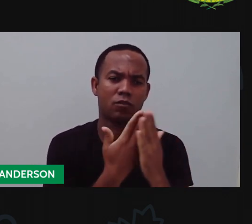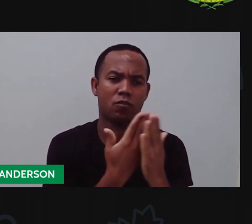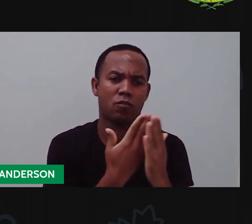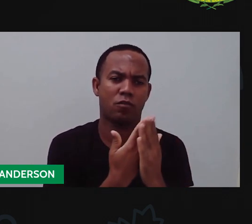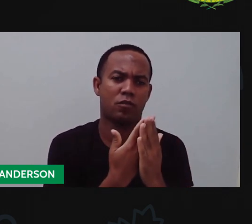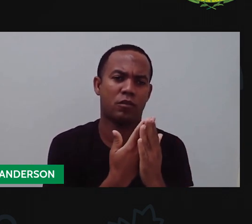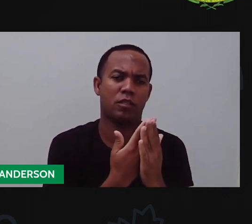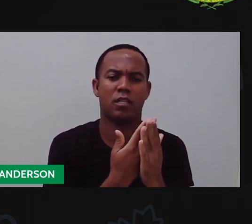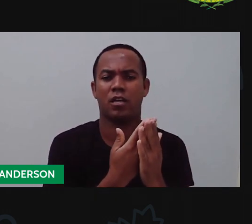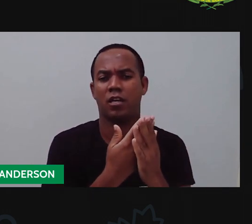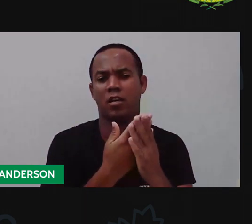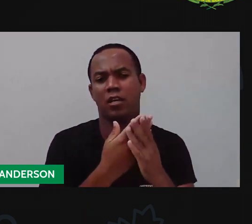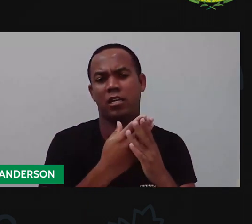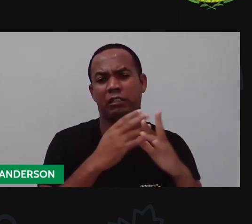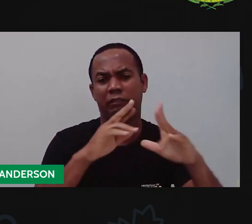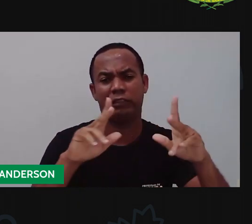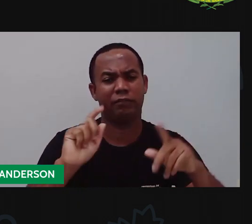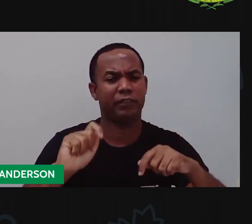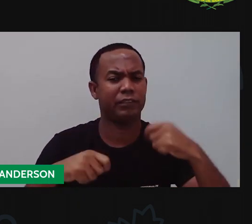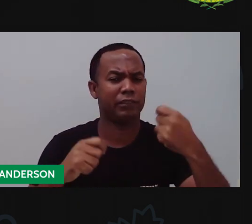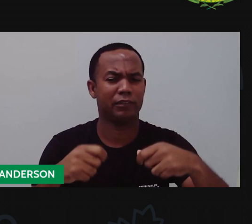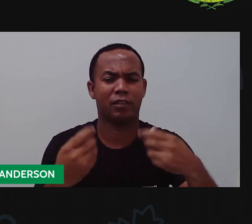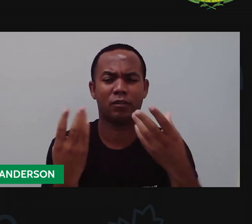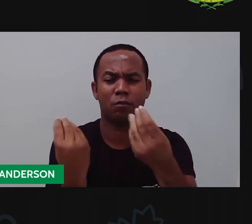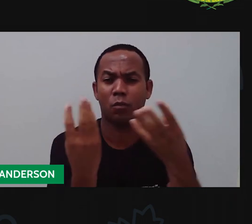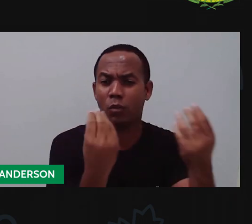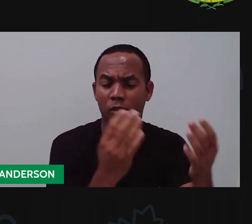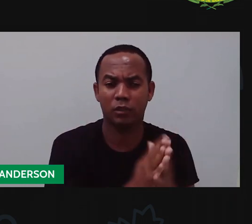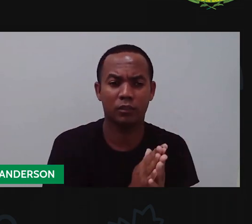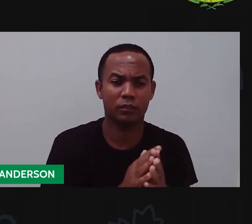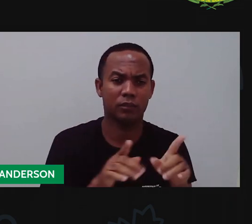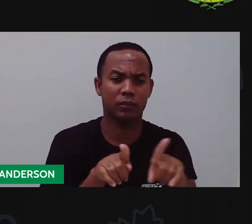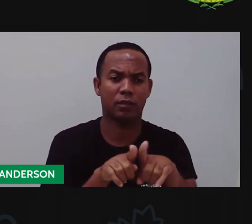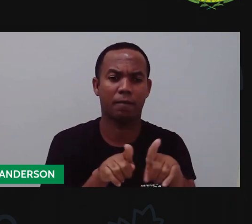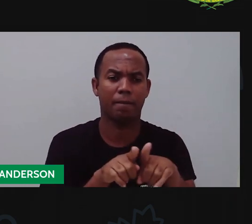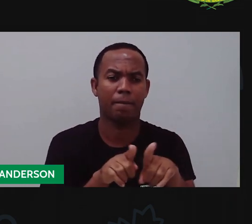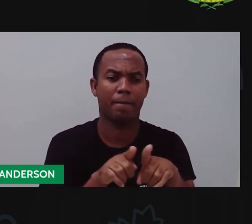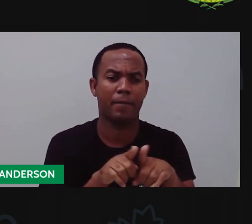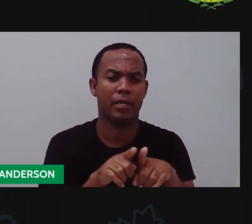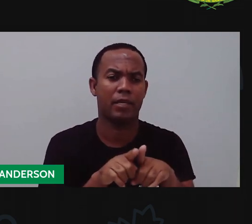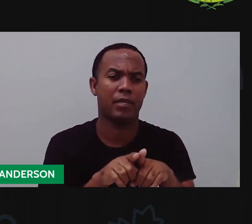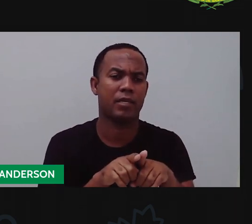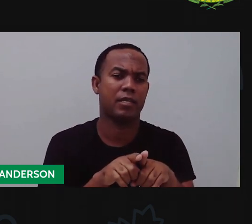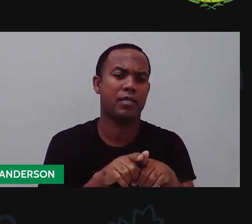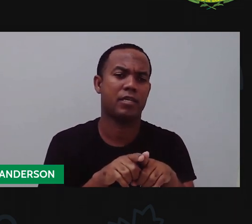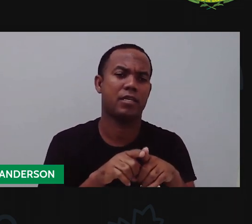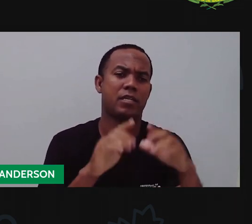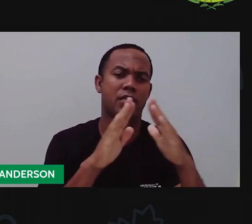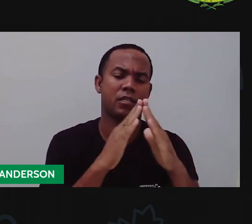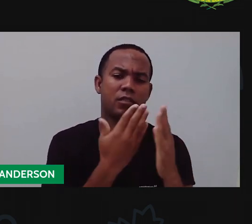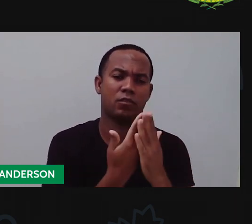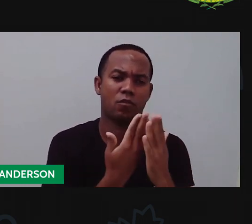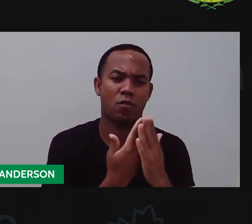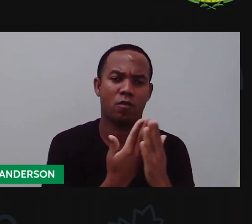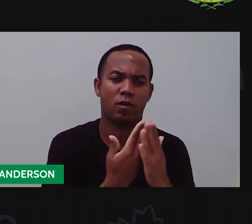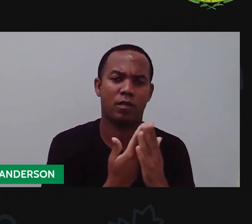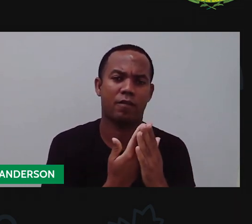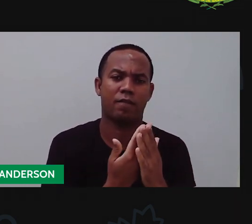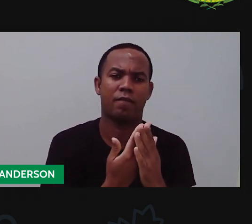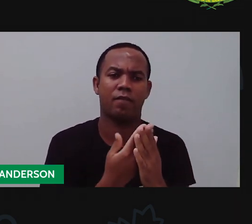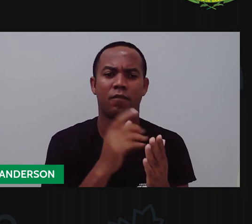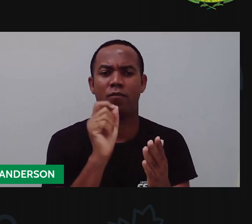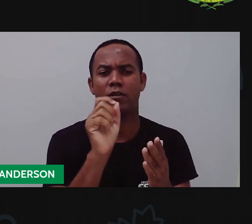escola Deocleciano. Pra escola Vasco da Gama. É a nossa escola